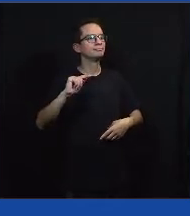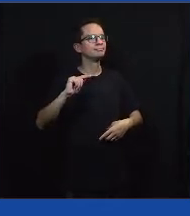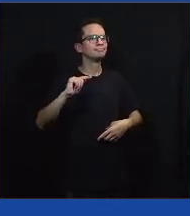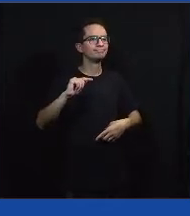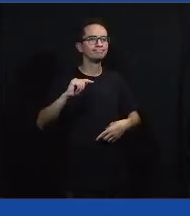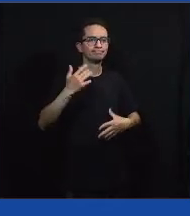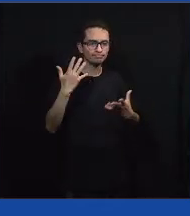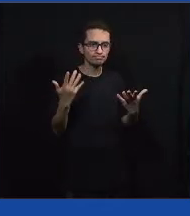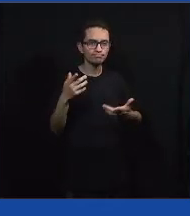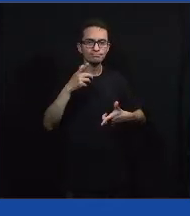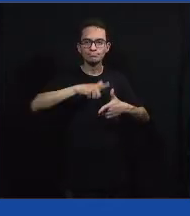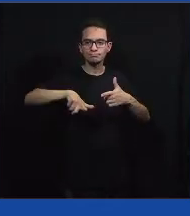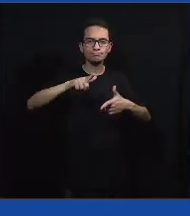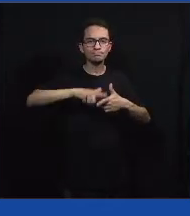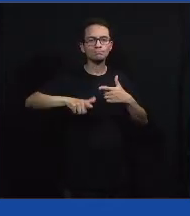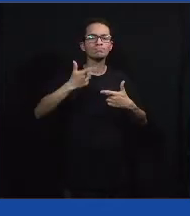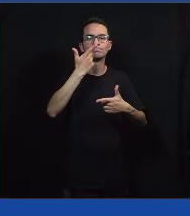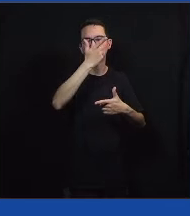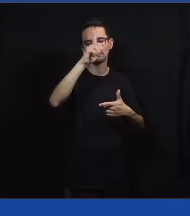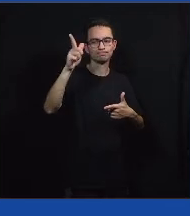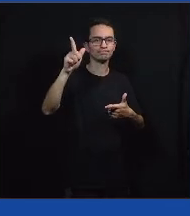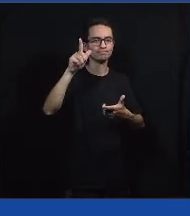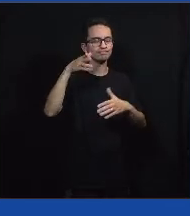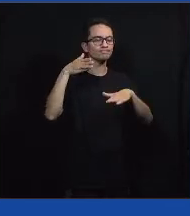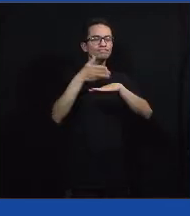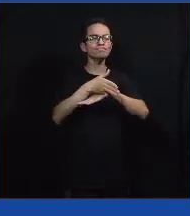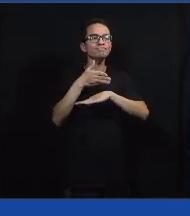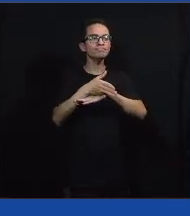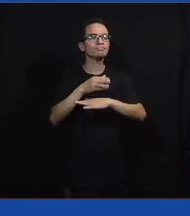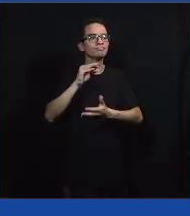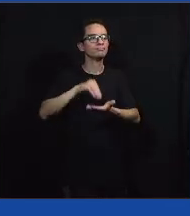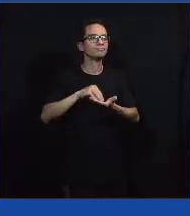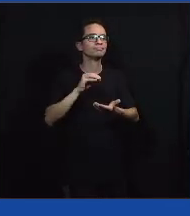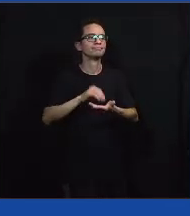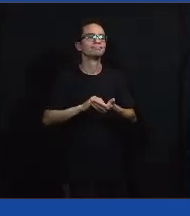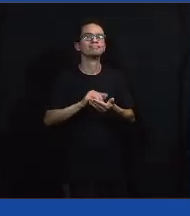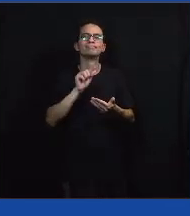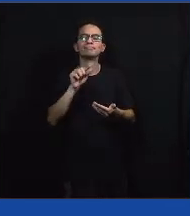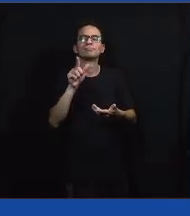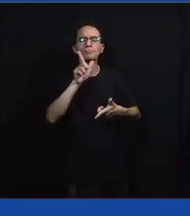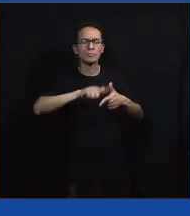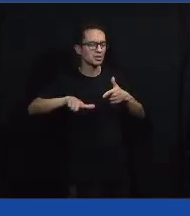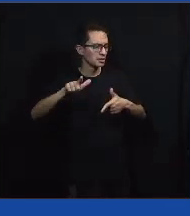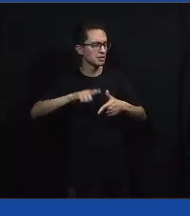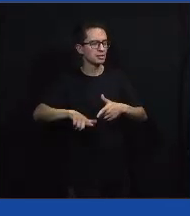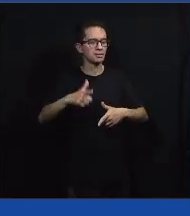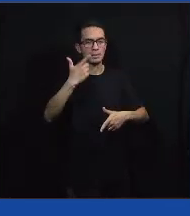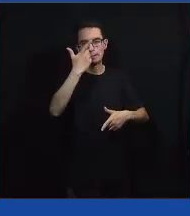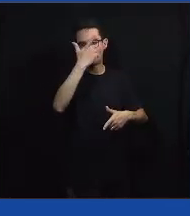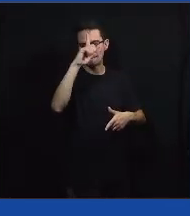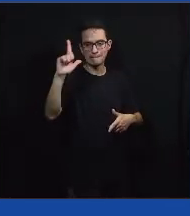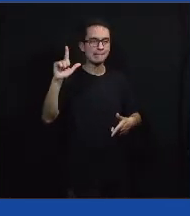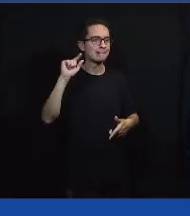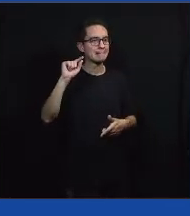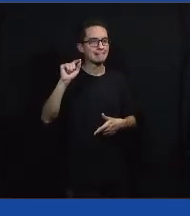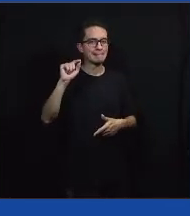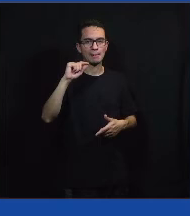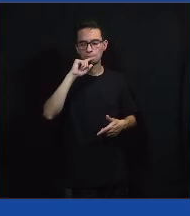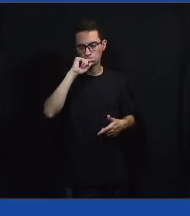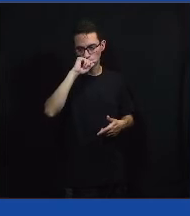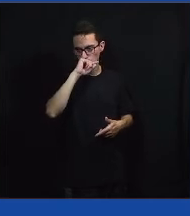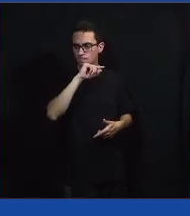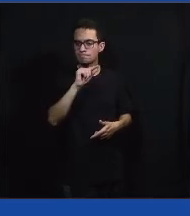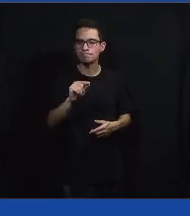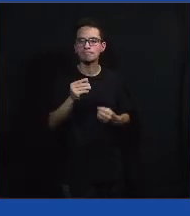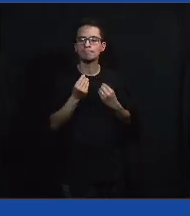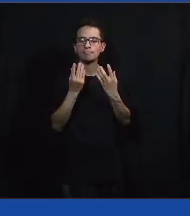que a gente tinha uma falta de acesso, só que a falta de acesso se tornou outra questão, que vai além da